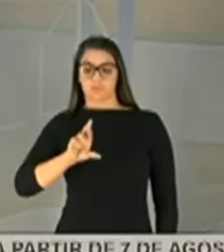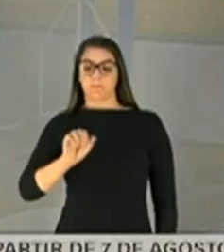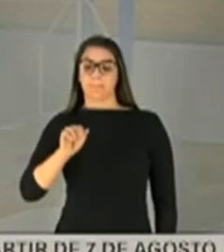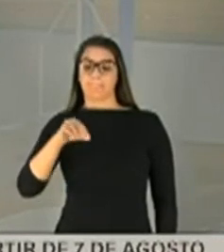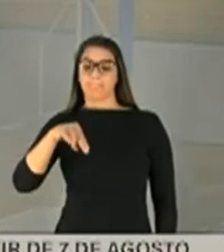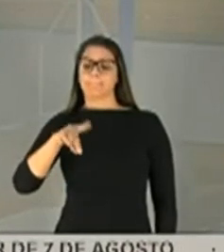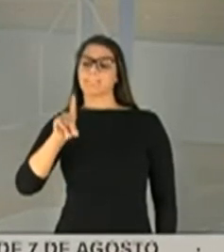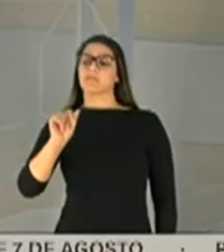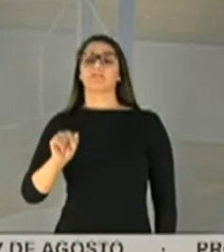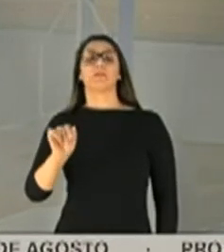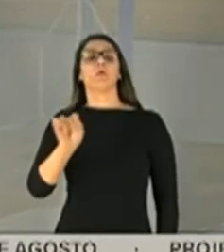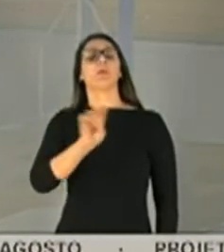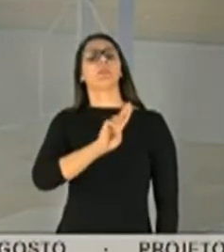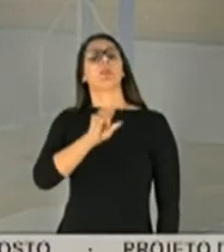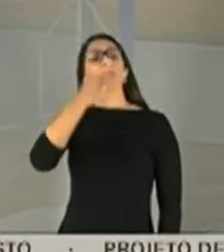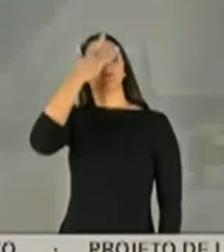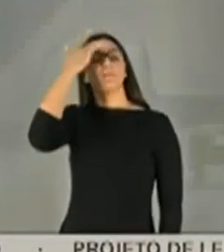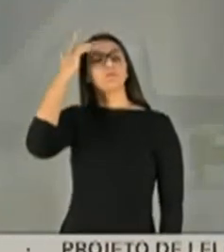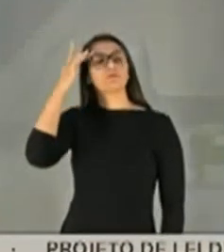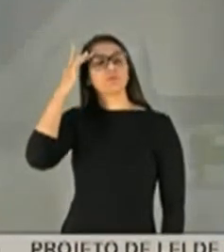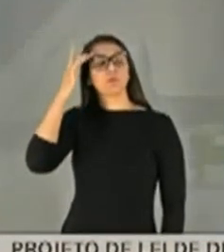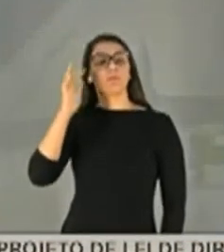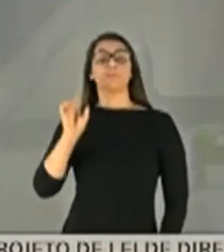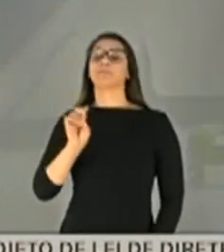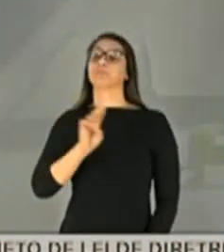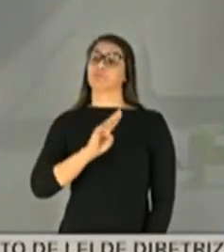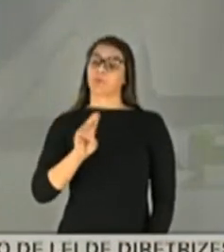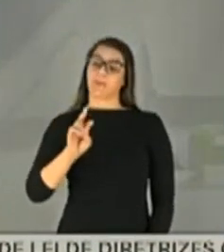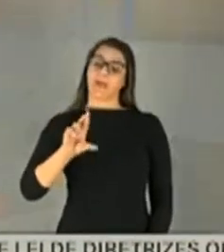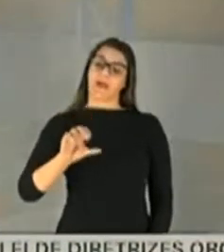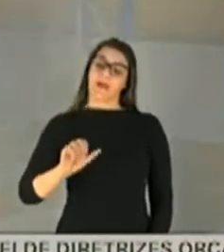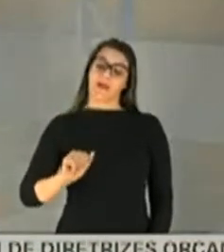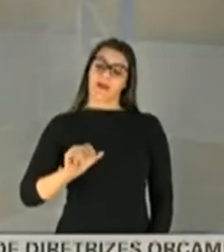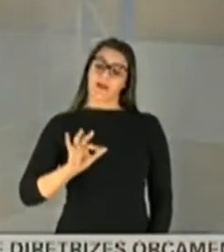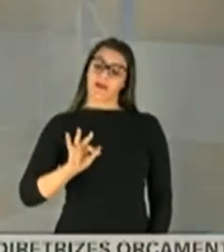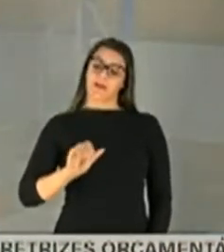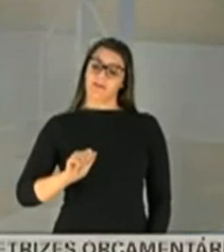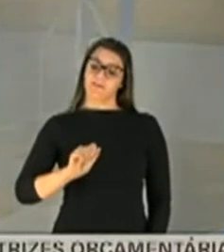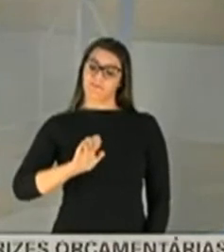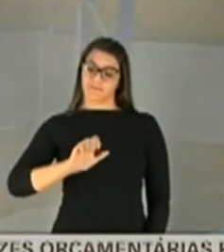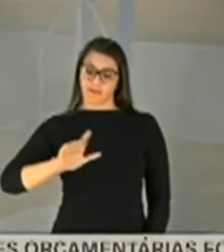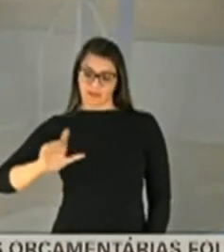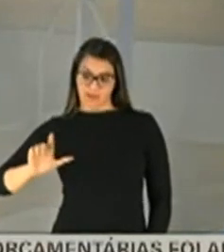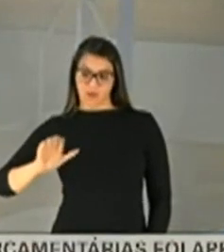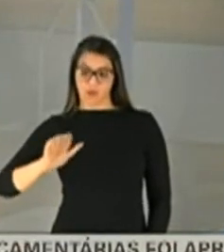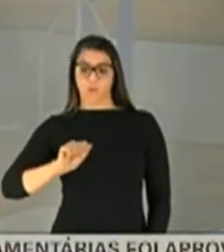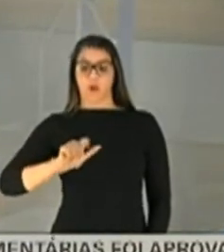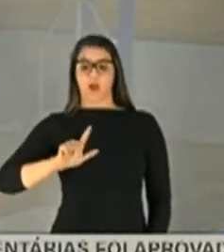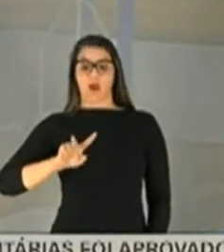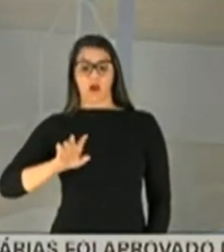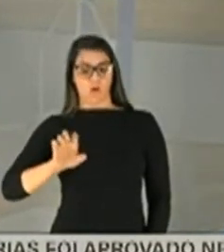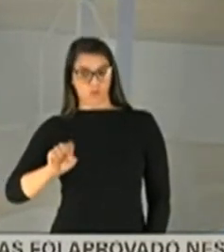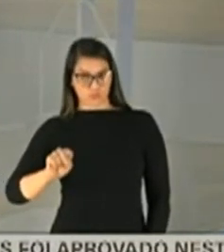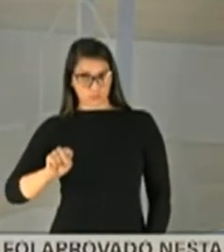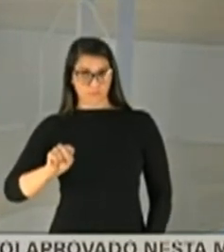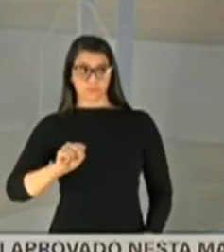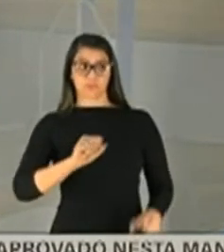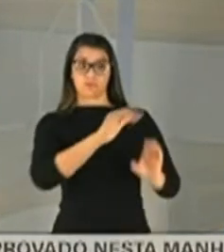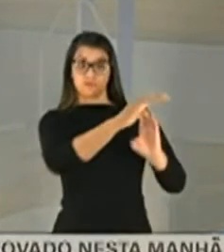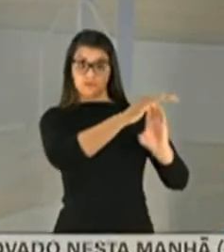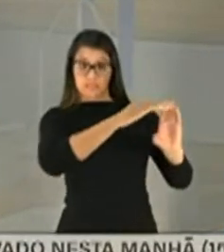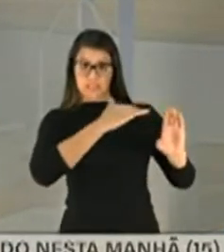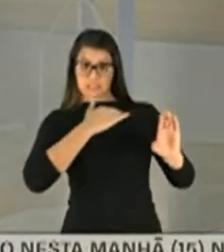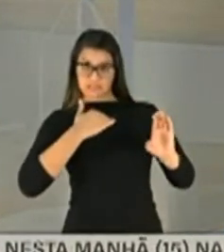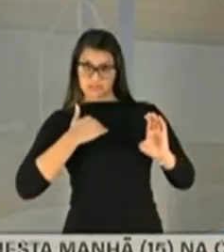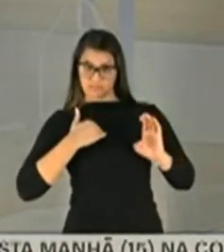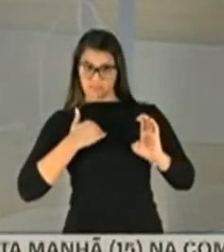Como é o nome da pessoa que recebeu? Rafael Alves. Rafael Alves. O senhor recebeu esse áudio, repassou para o